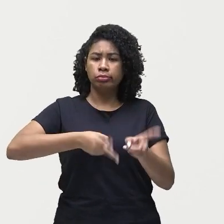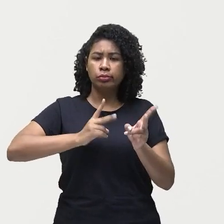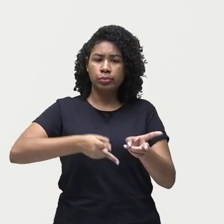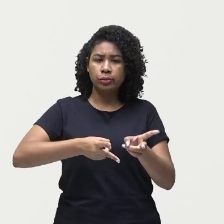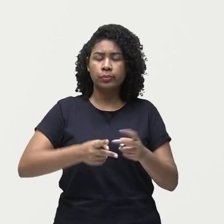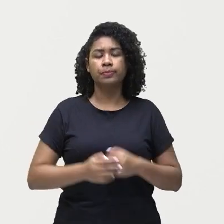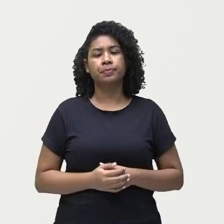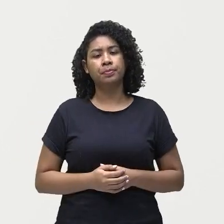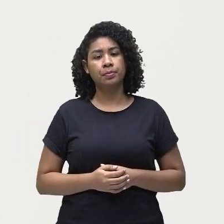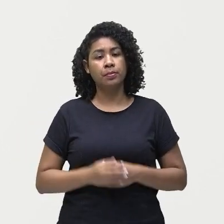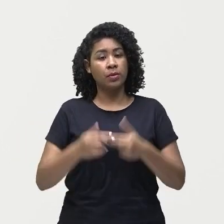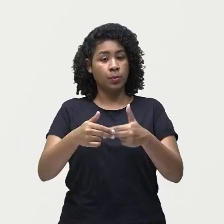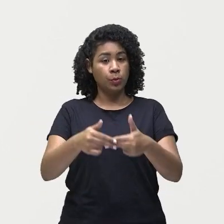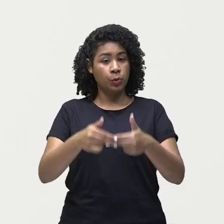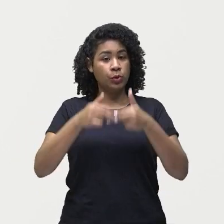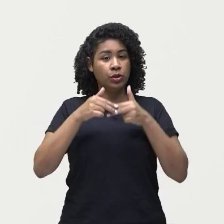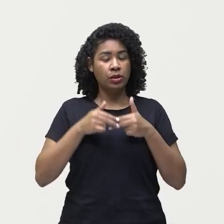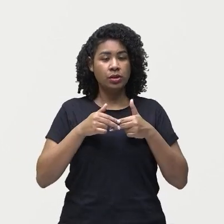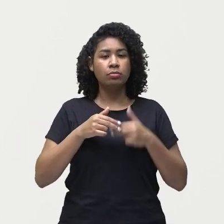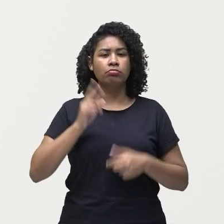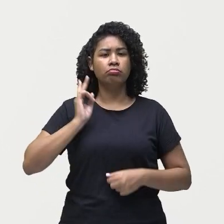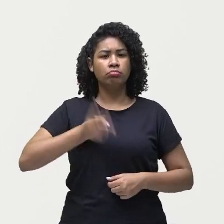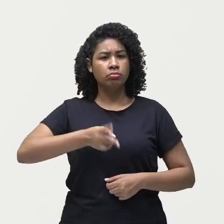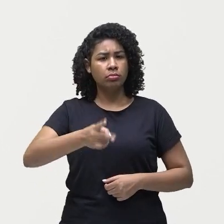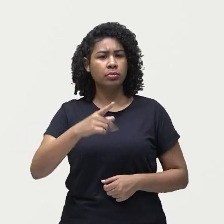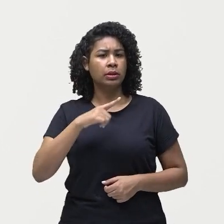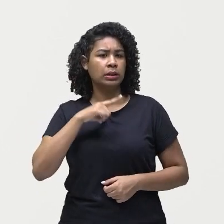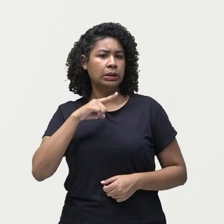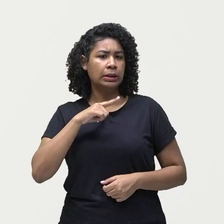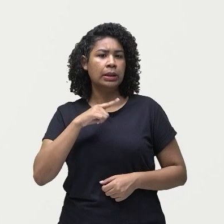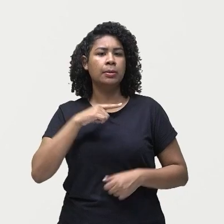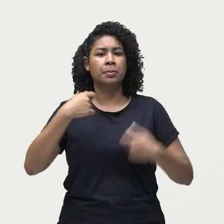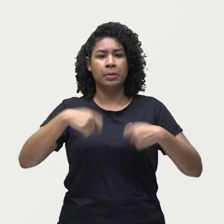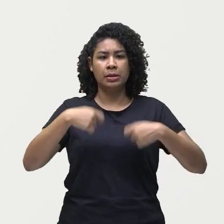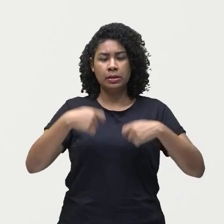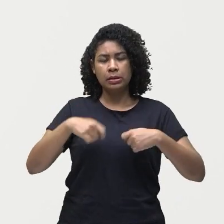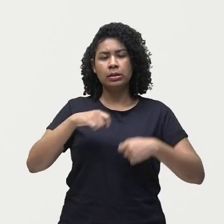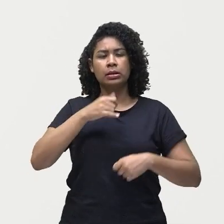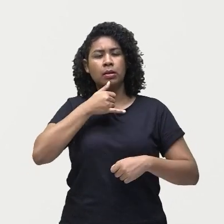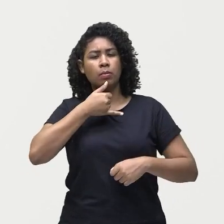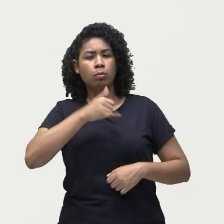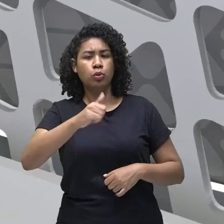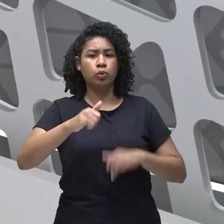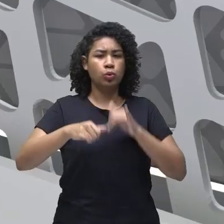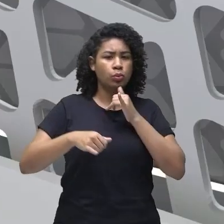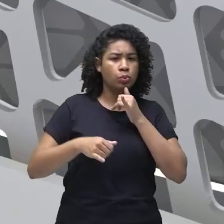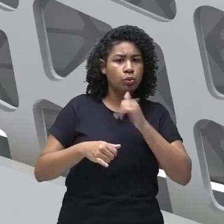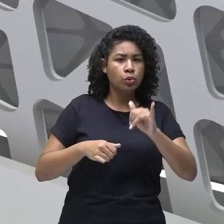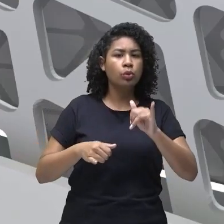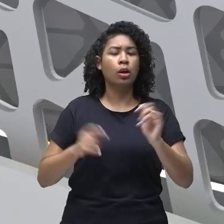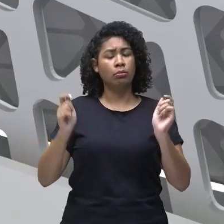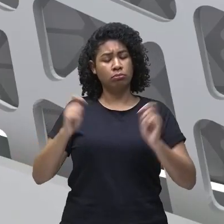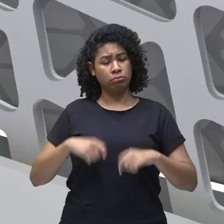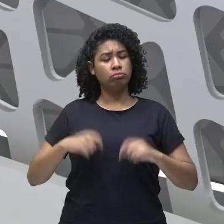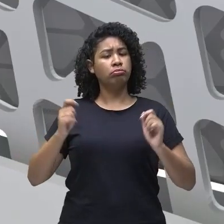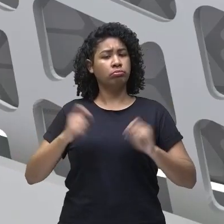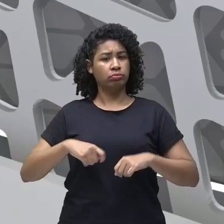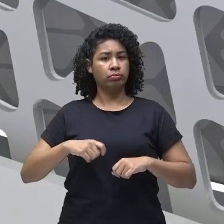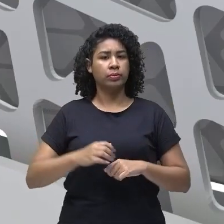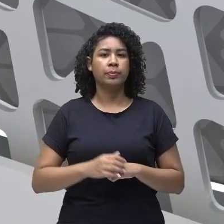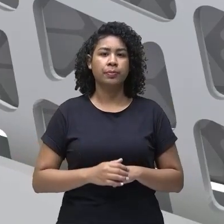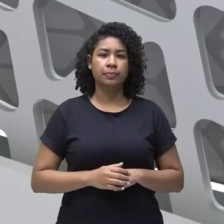atividades que necessitam de energia possam ser realizadas. Lembrando que